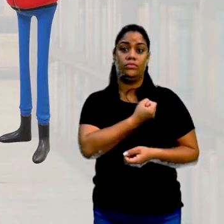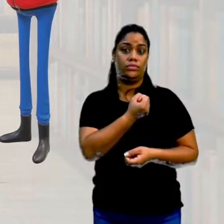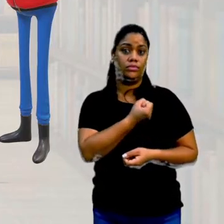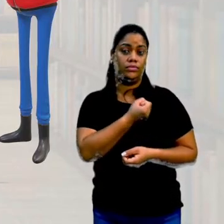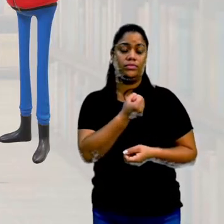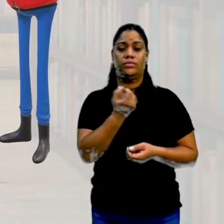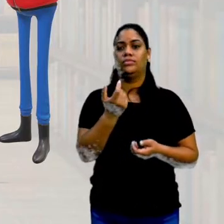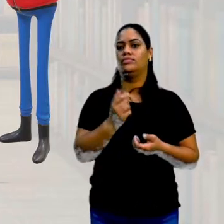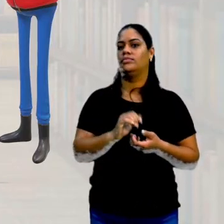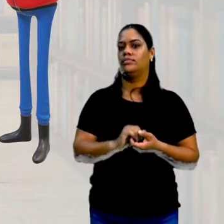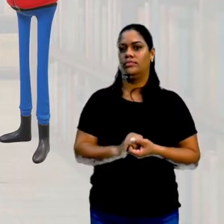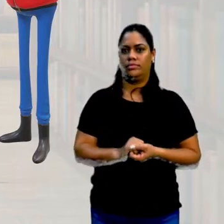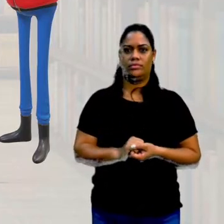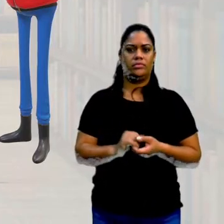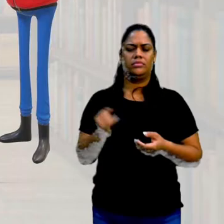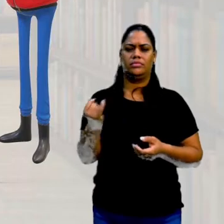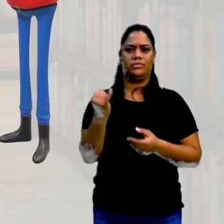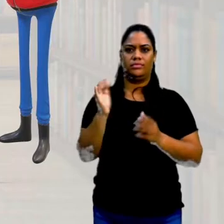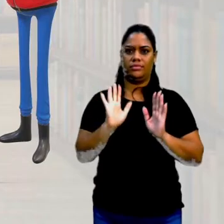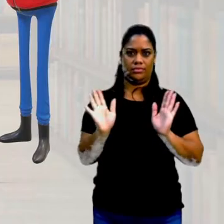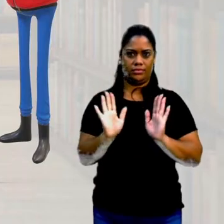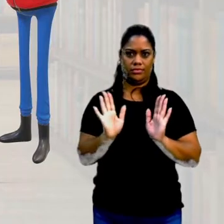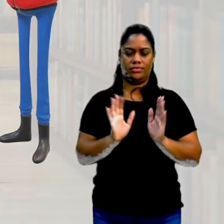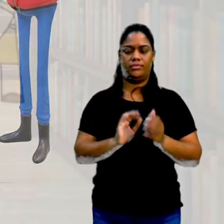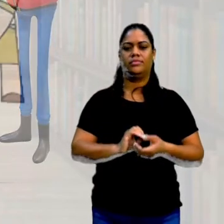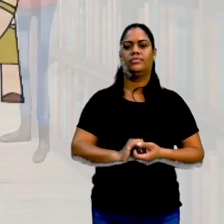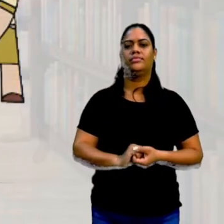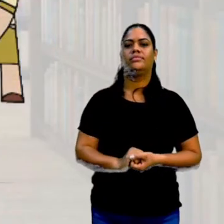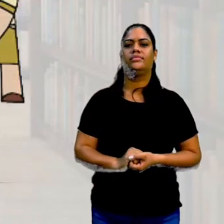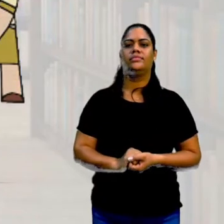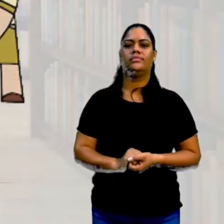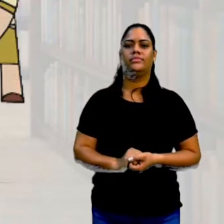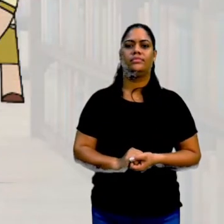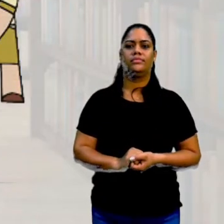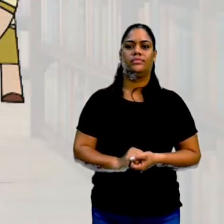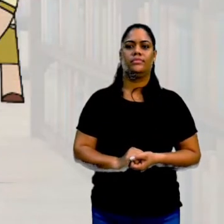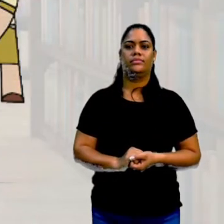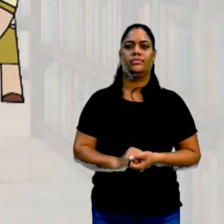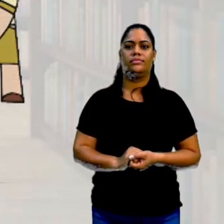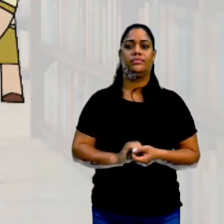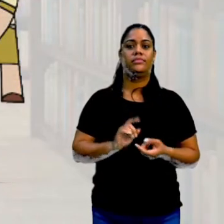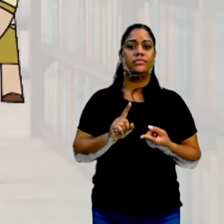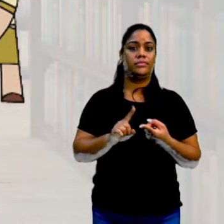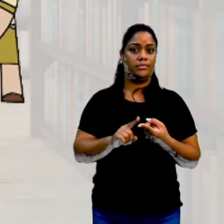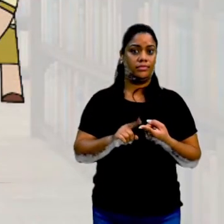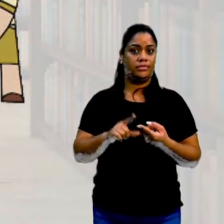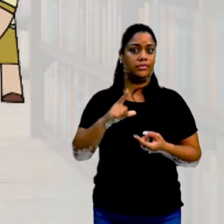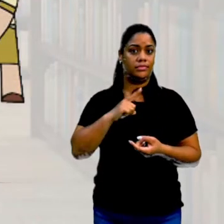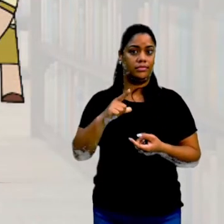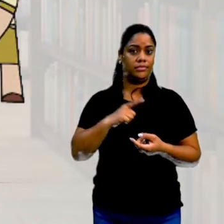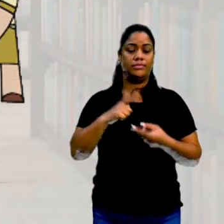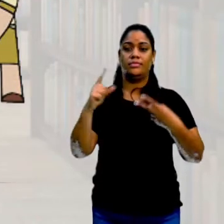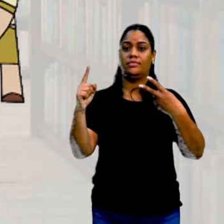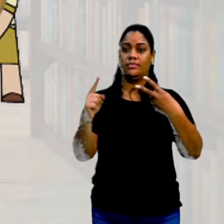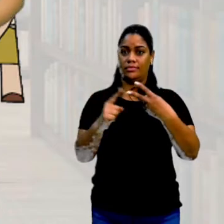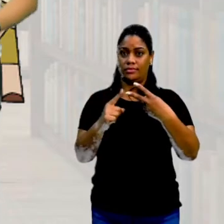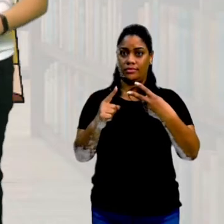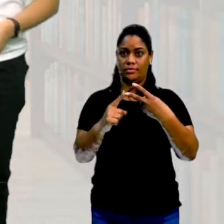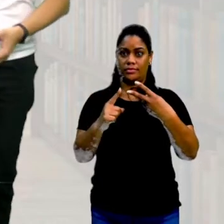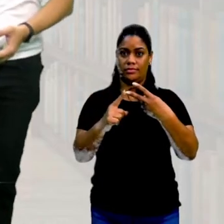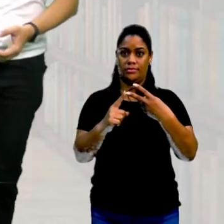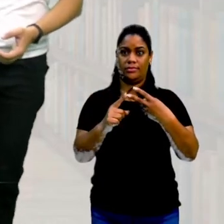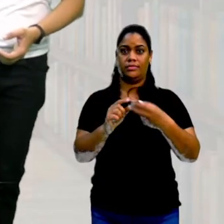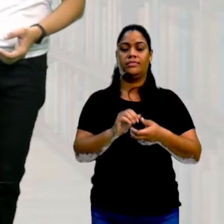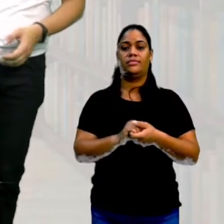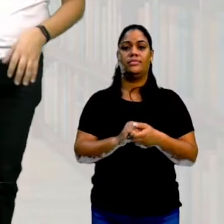a ordem de entrada, enfim, isso não importa. Está certo? Além disso, a gente tem a segunda forma, chamada de